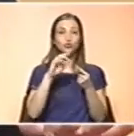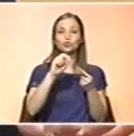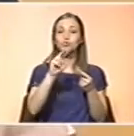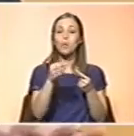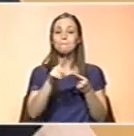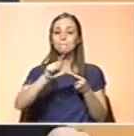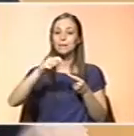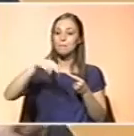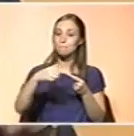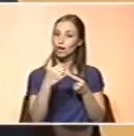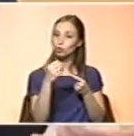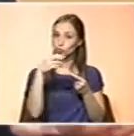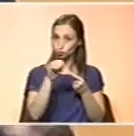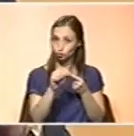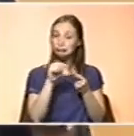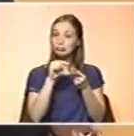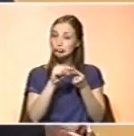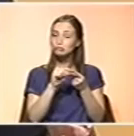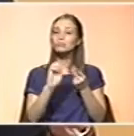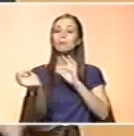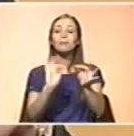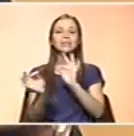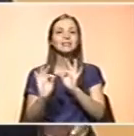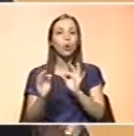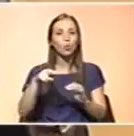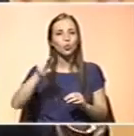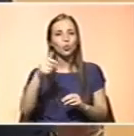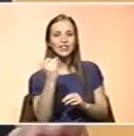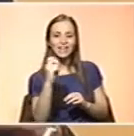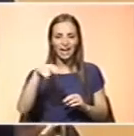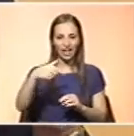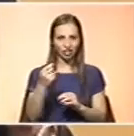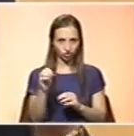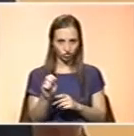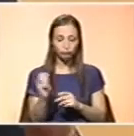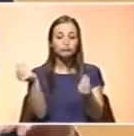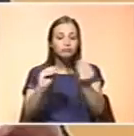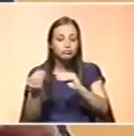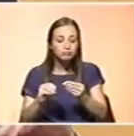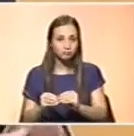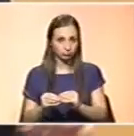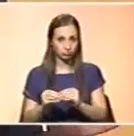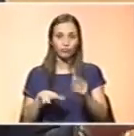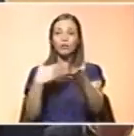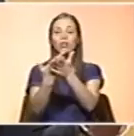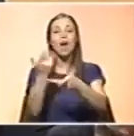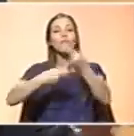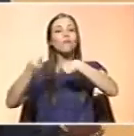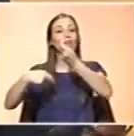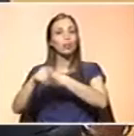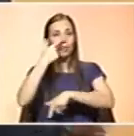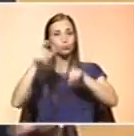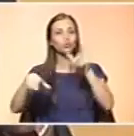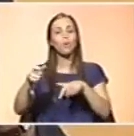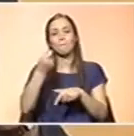são, no fundo, preparados de nutrientes, que são disponíveis, são postos à disposição do consumidor na forma de